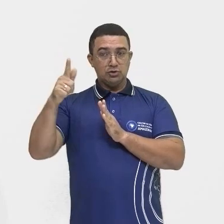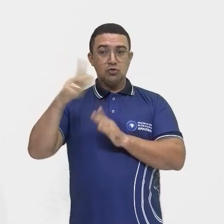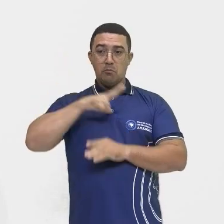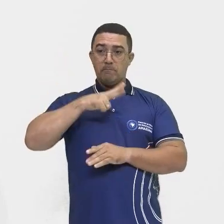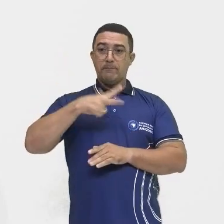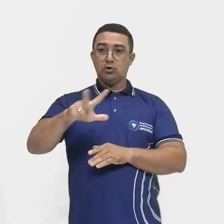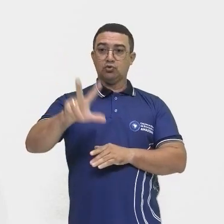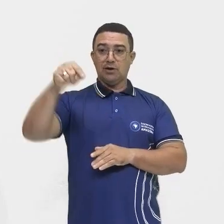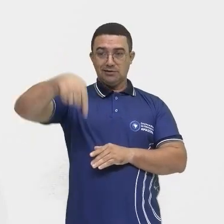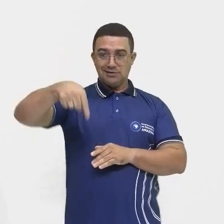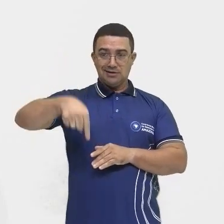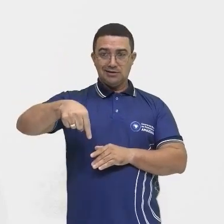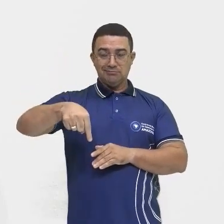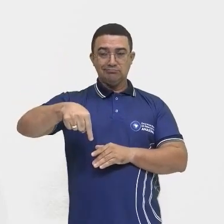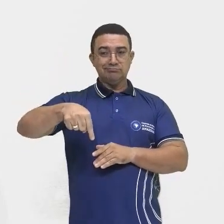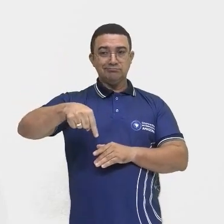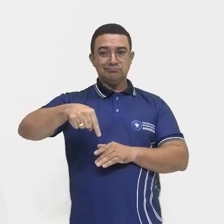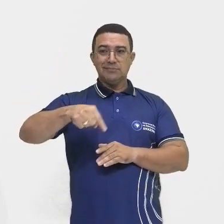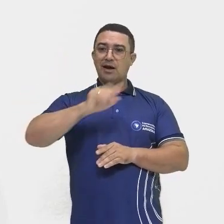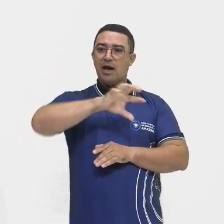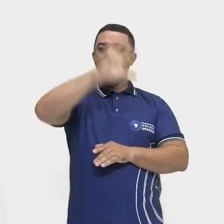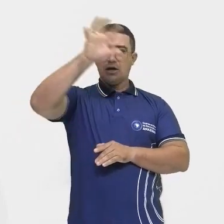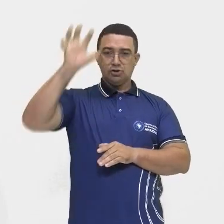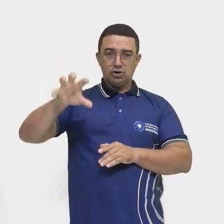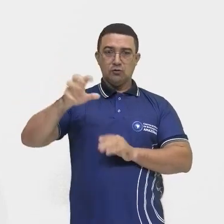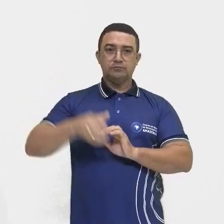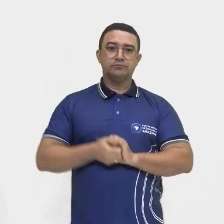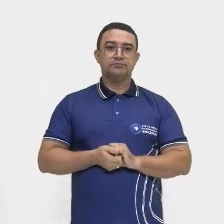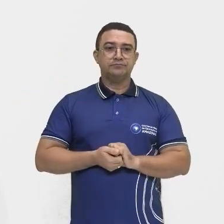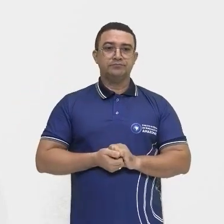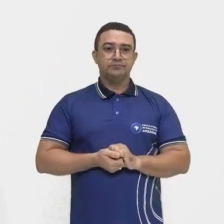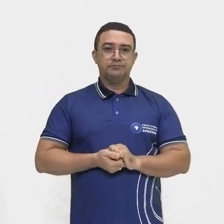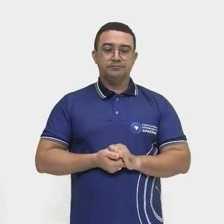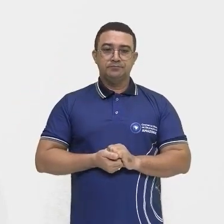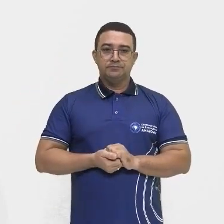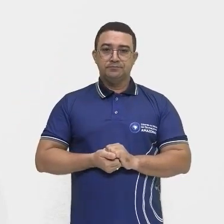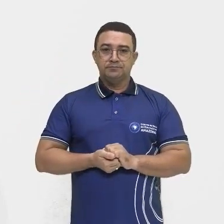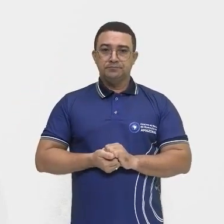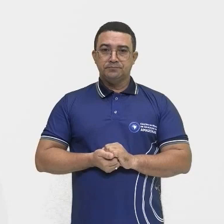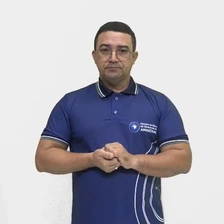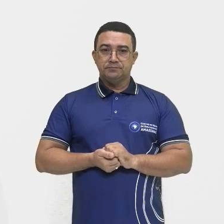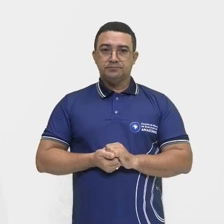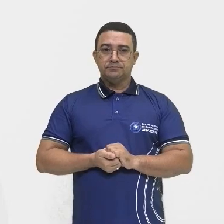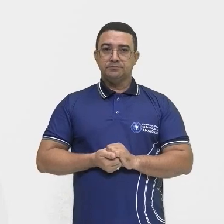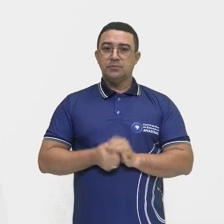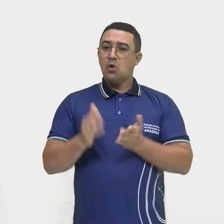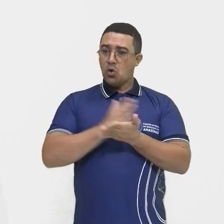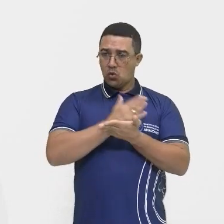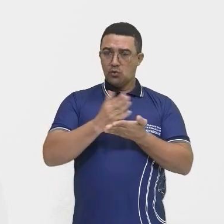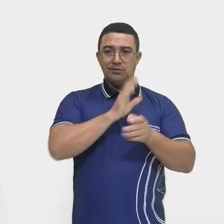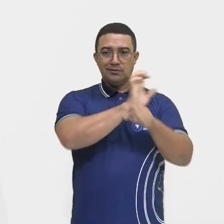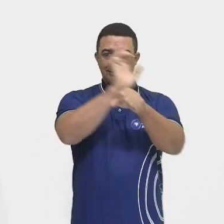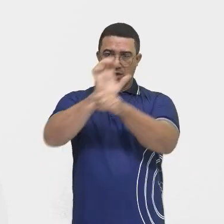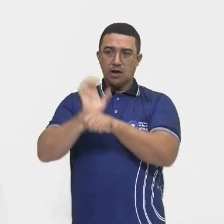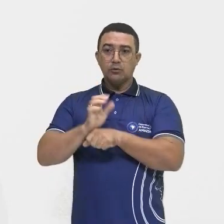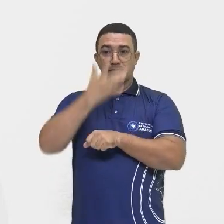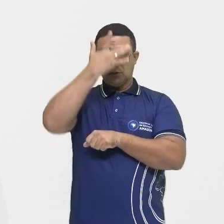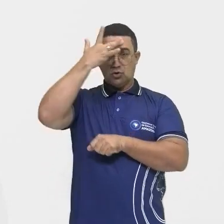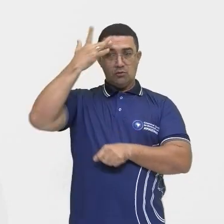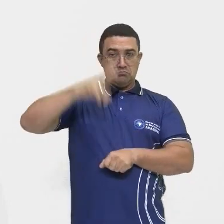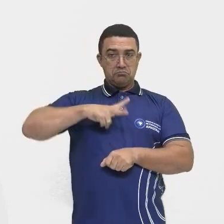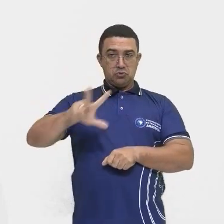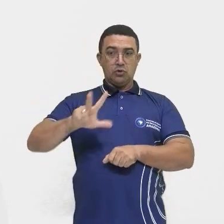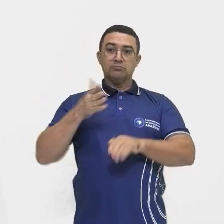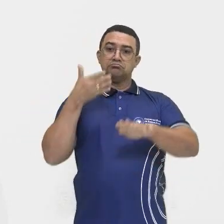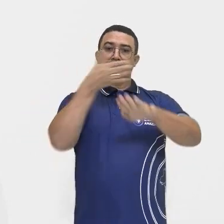instalaram aqui na região, com a chegada dos portugueses aqui para alguns dos estados, né? Surgimento dos